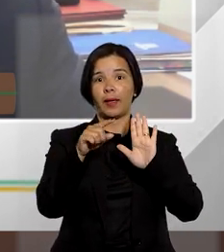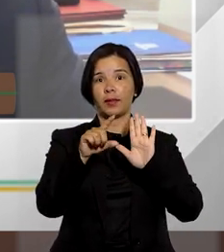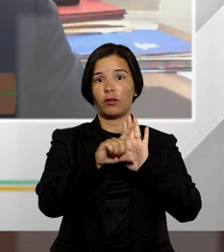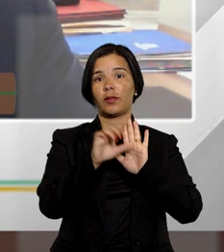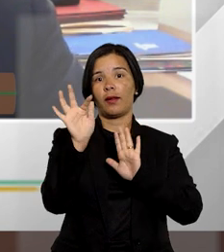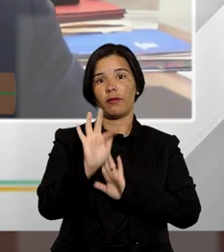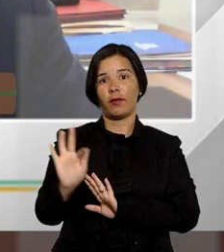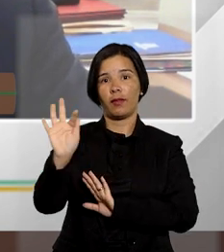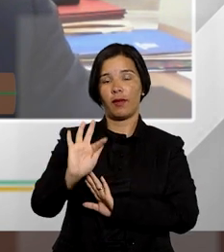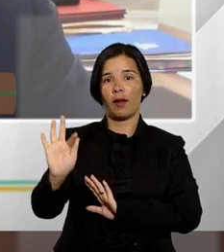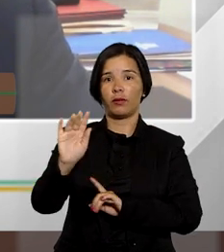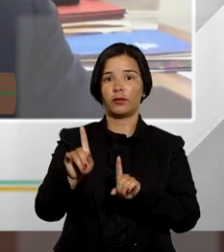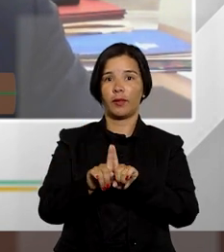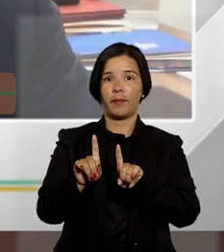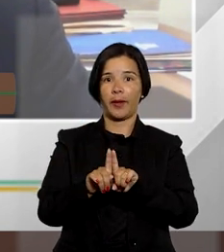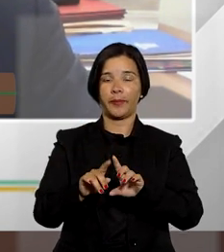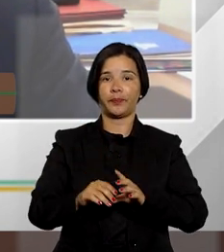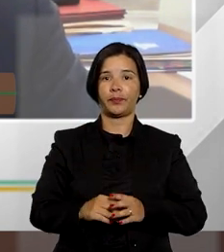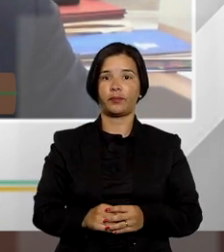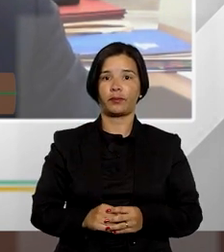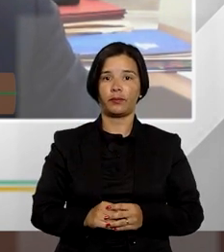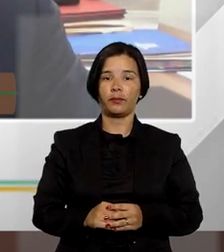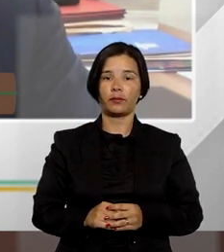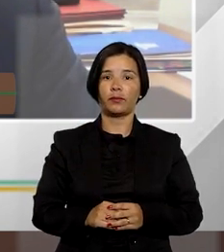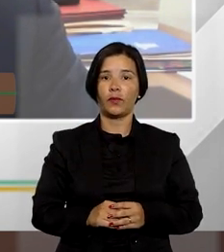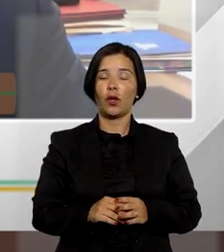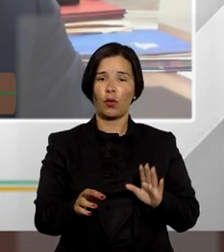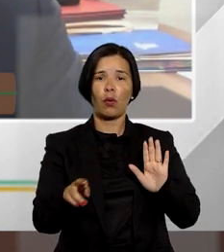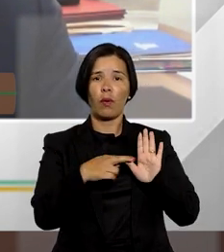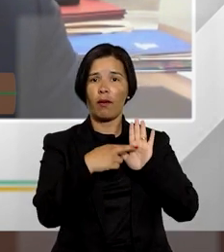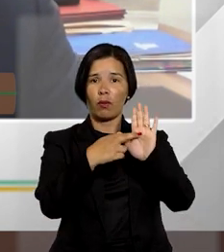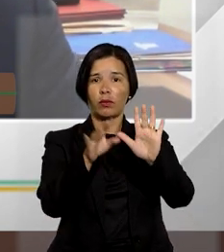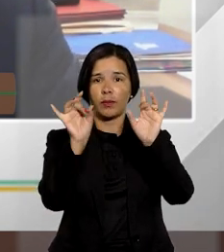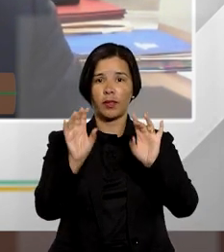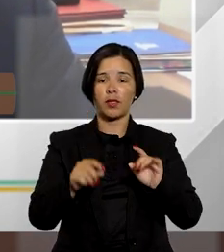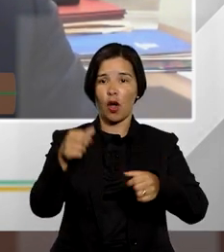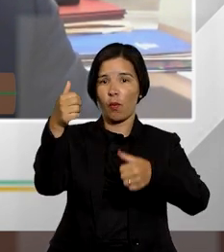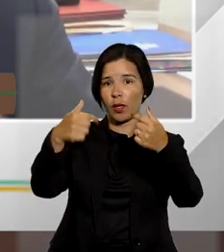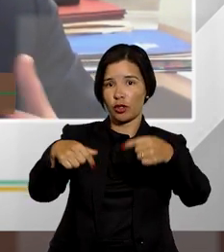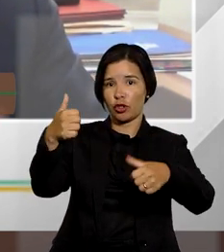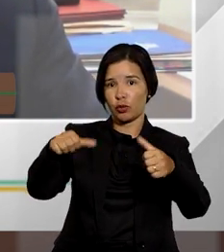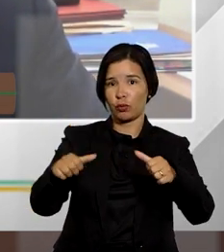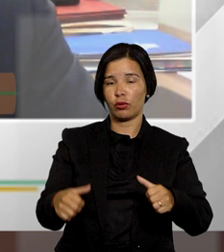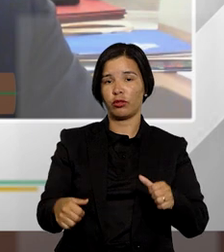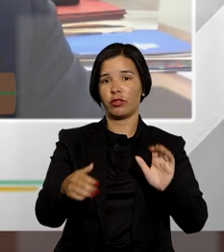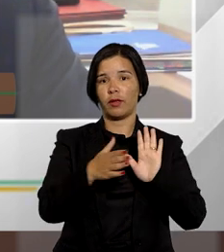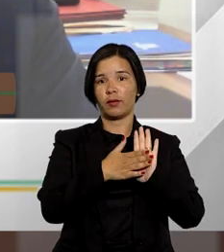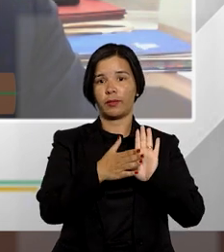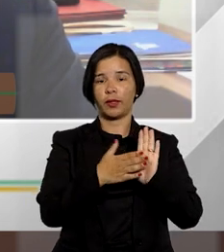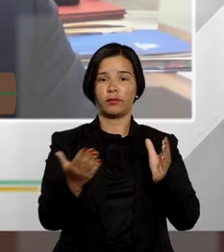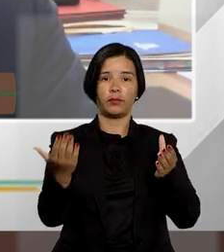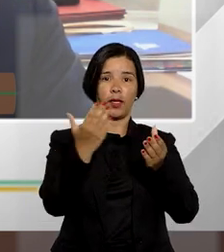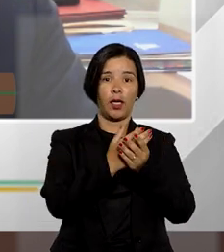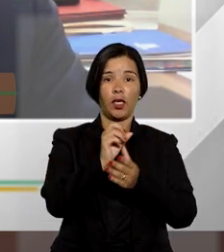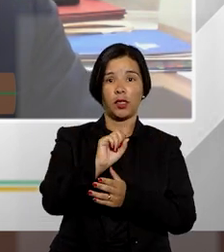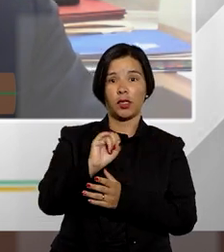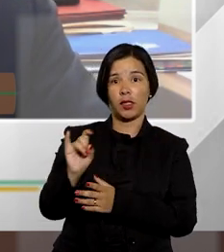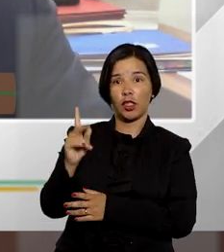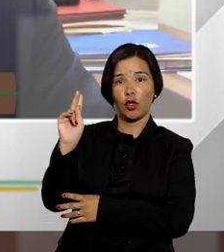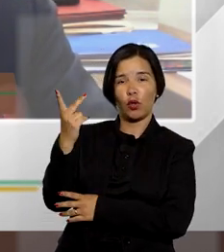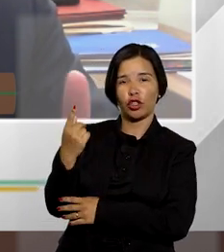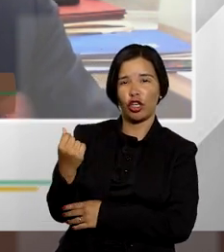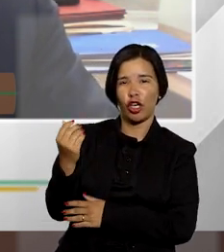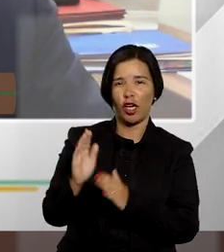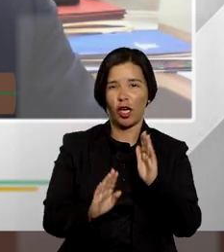federal logo plenamente e admissível um recurso especial para discutir essa matéria todavia como dito aqui se o honorário foi